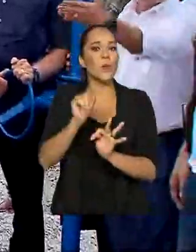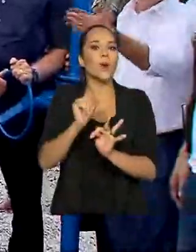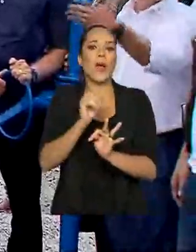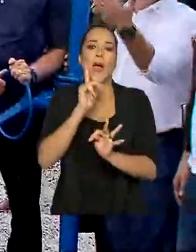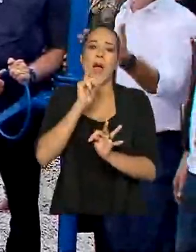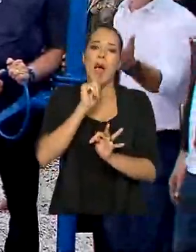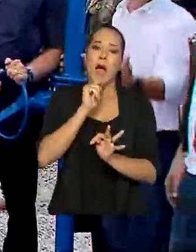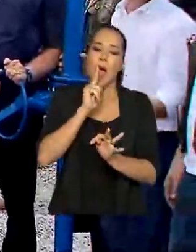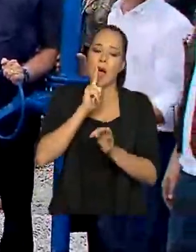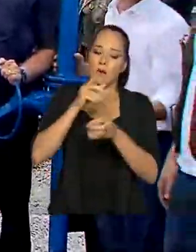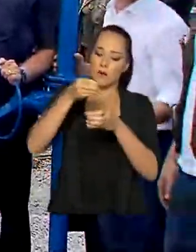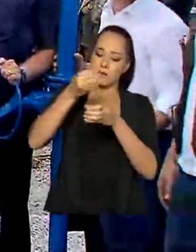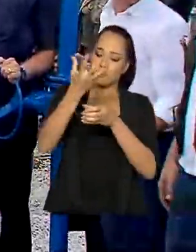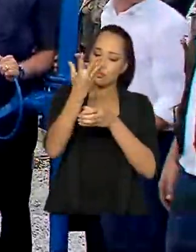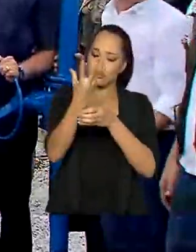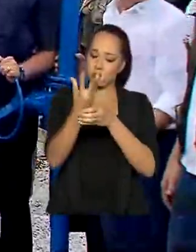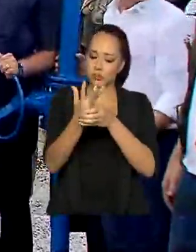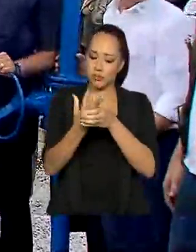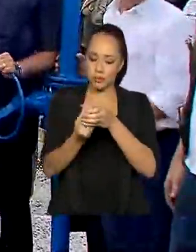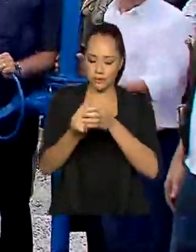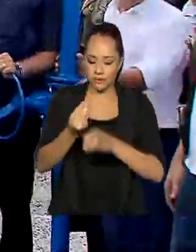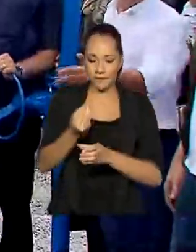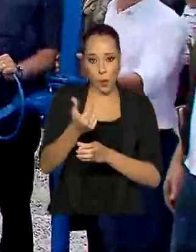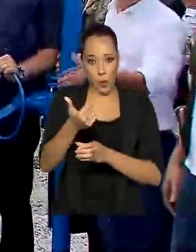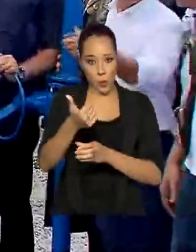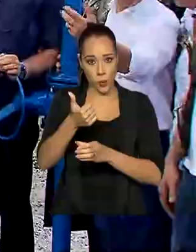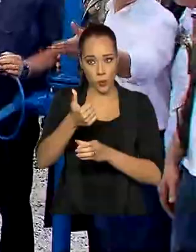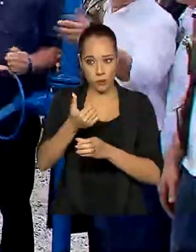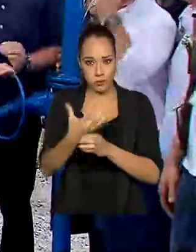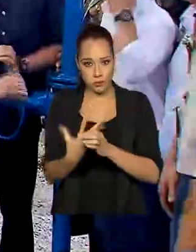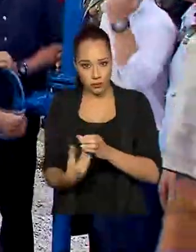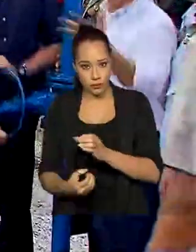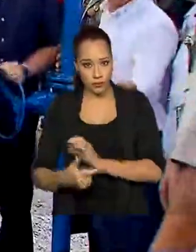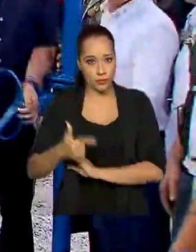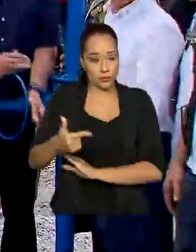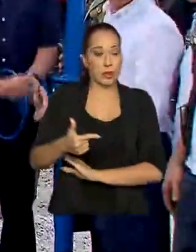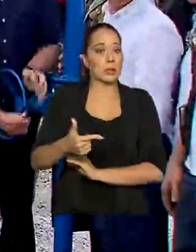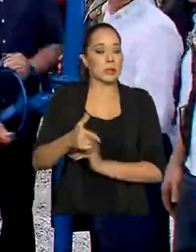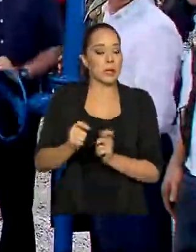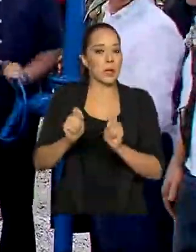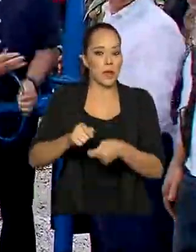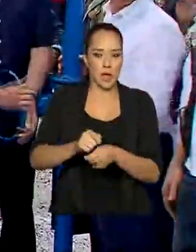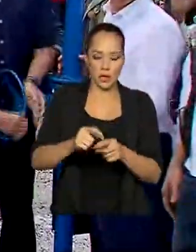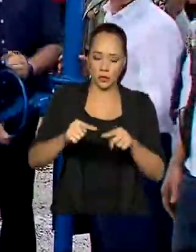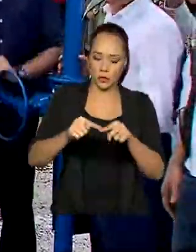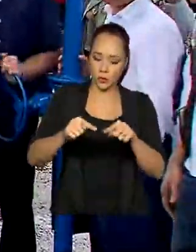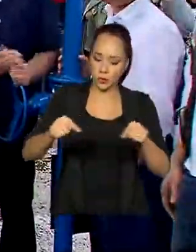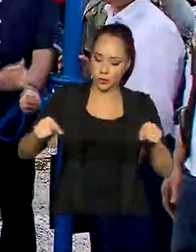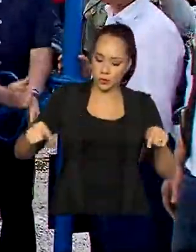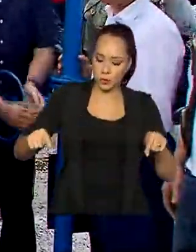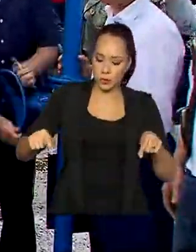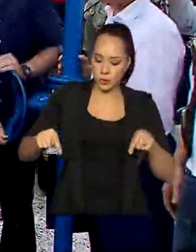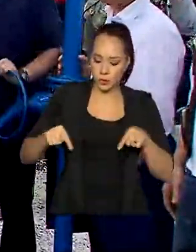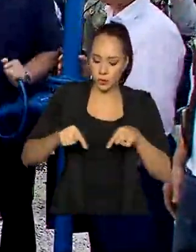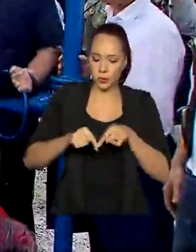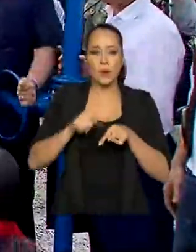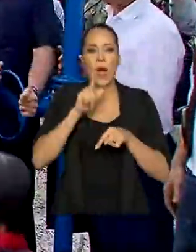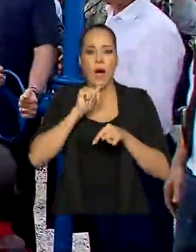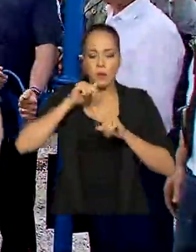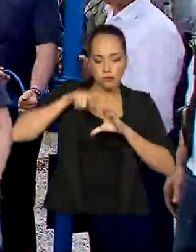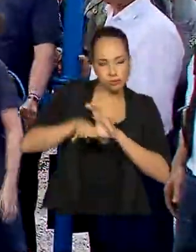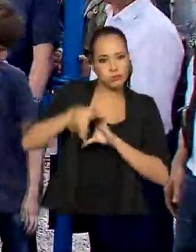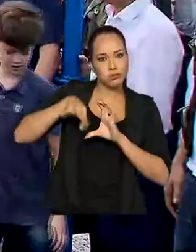com uma capacidade de aproximadamente 100 metros cúbicos de água por hora.